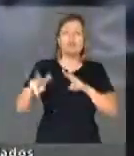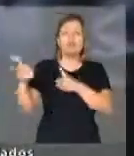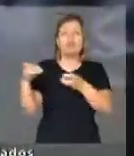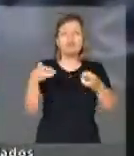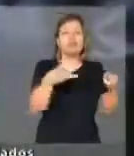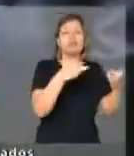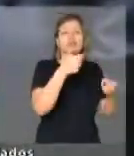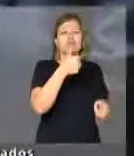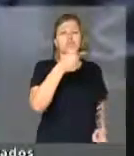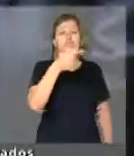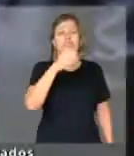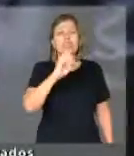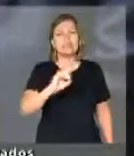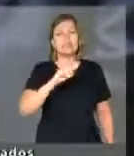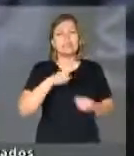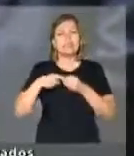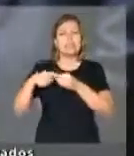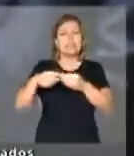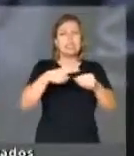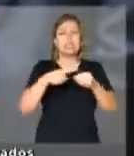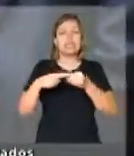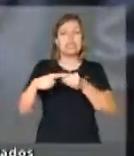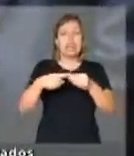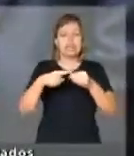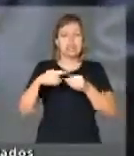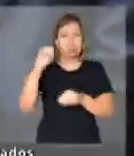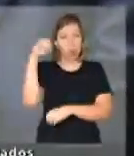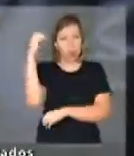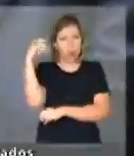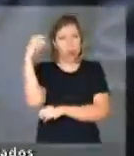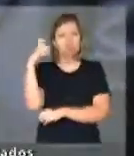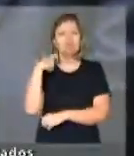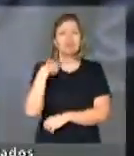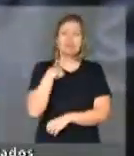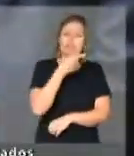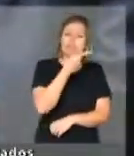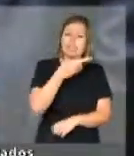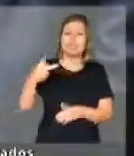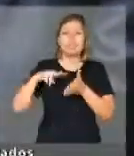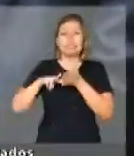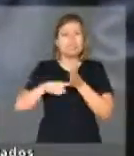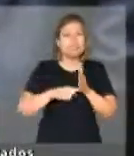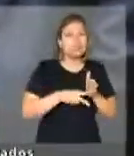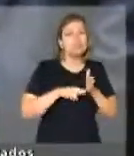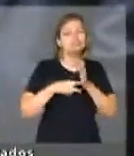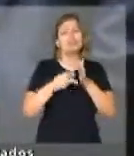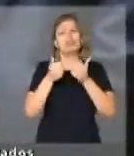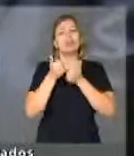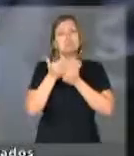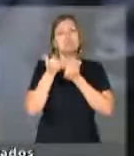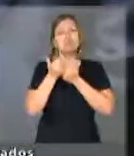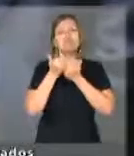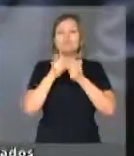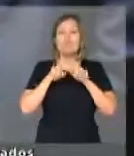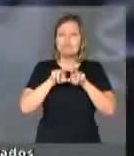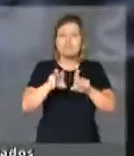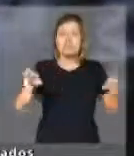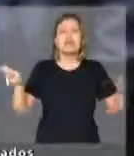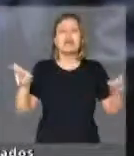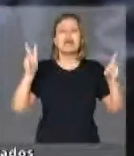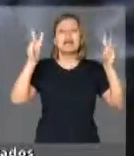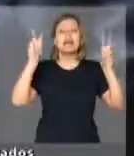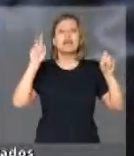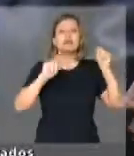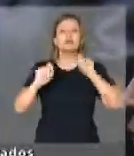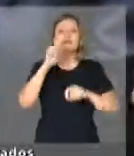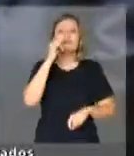estado do Rio Grande do Sul, nessas caminhadas que a gente faz visitando sindicatos, cooperativas, em especial no tema da